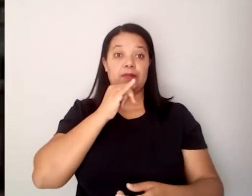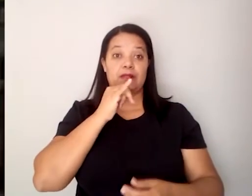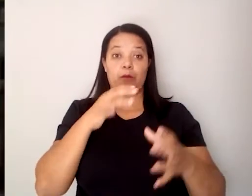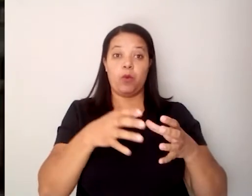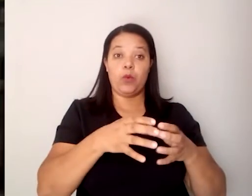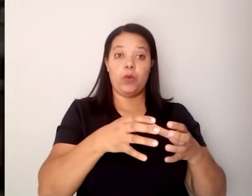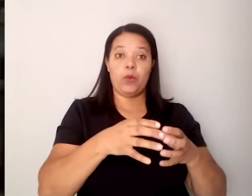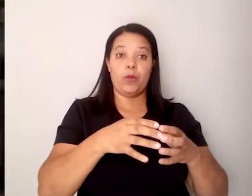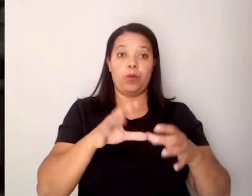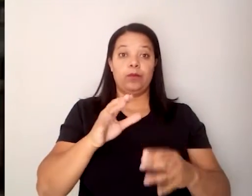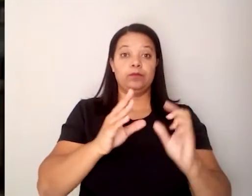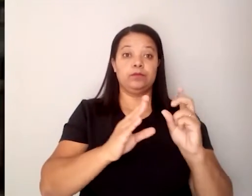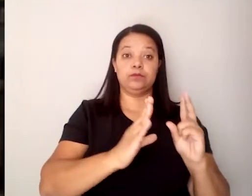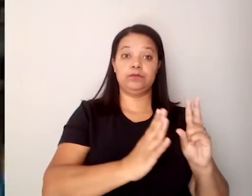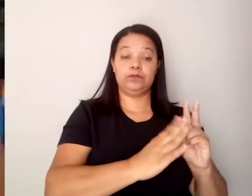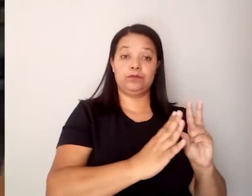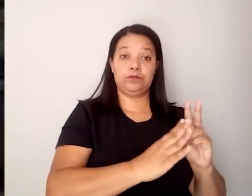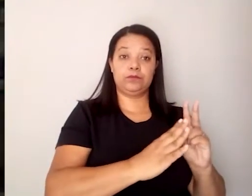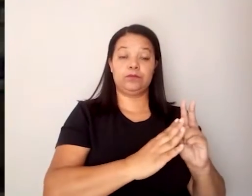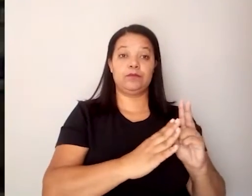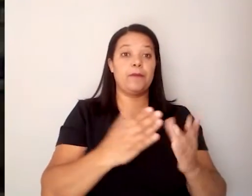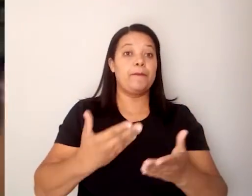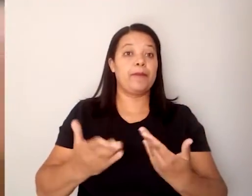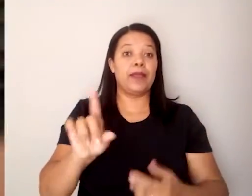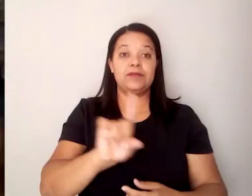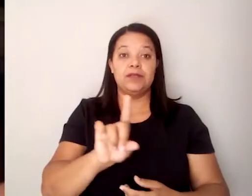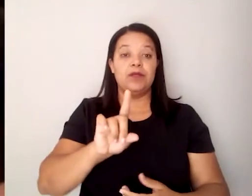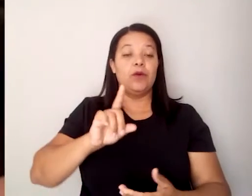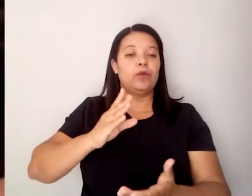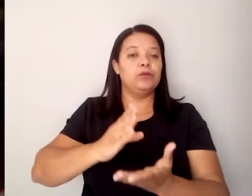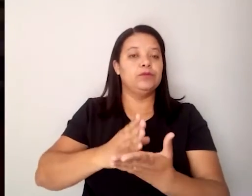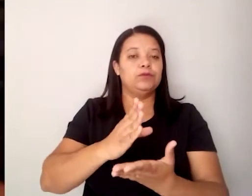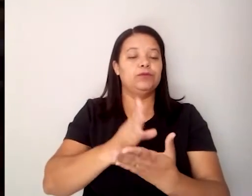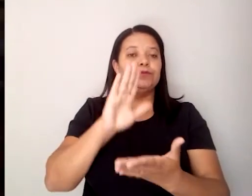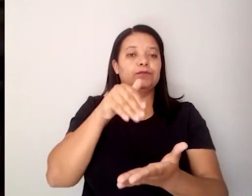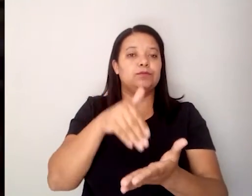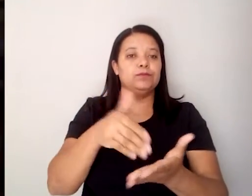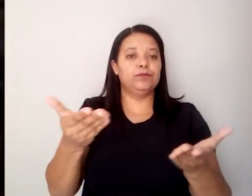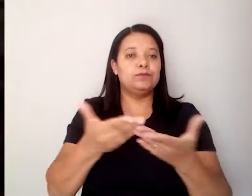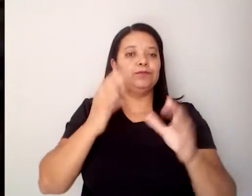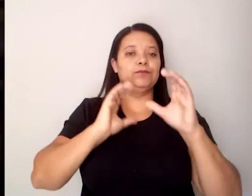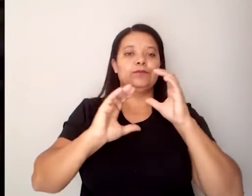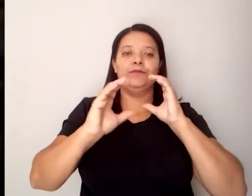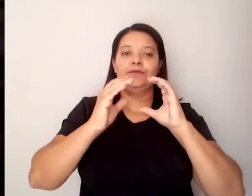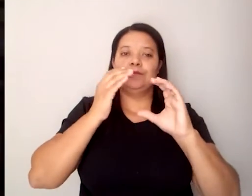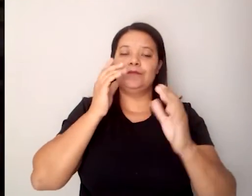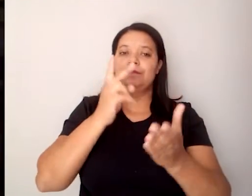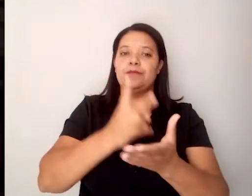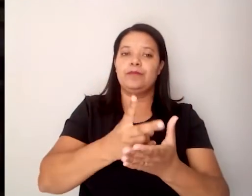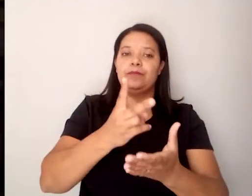eles vão cantar, eles cantam numa língua mais antiga do que a que eles falam, eles cantam